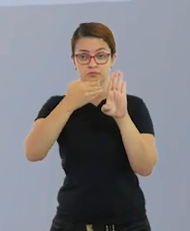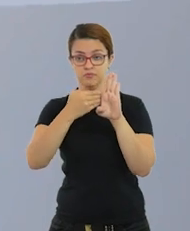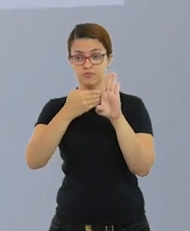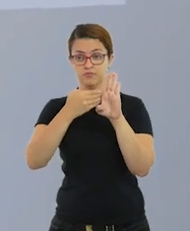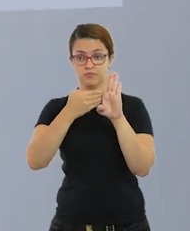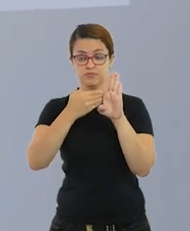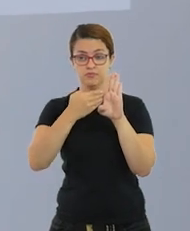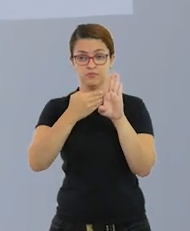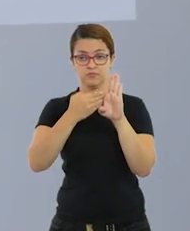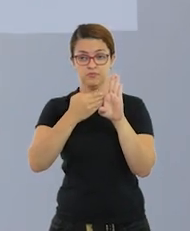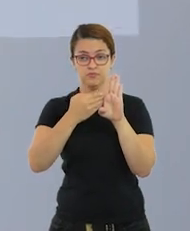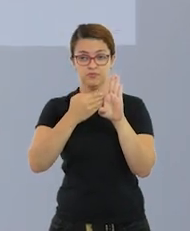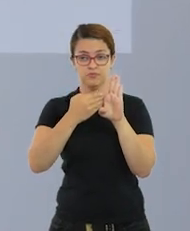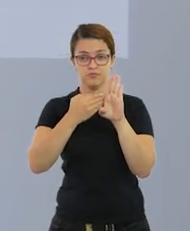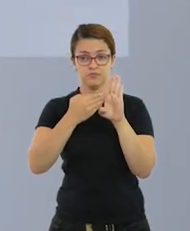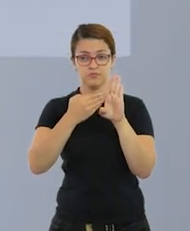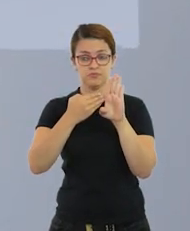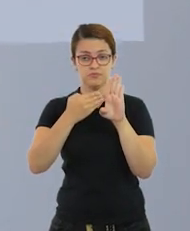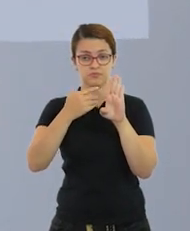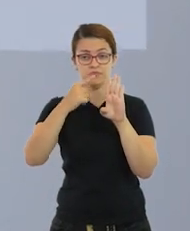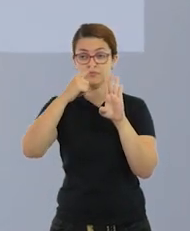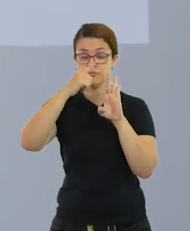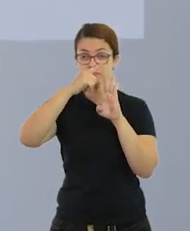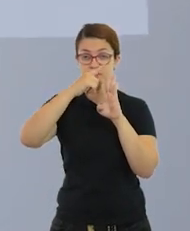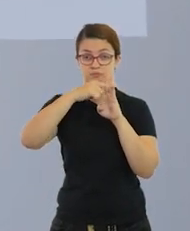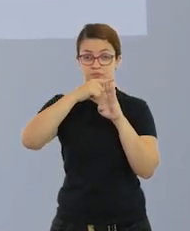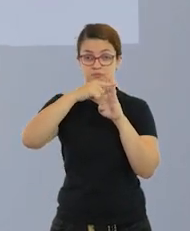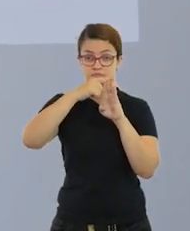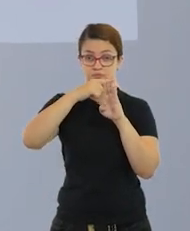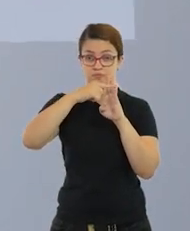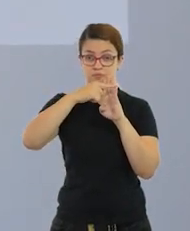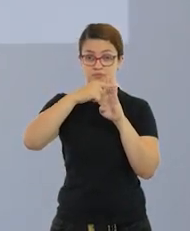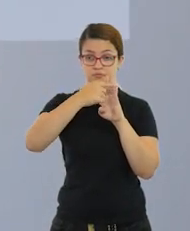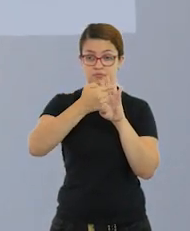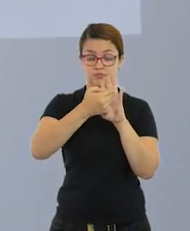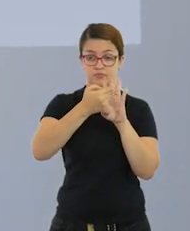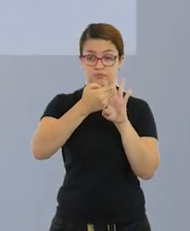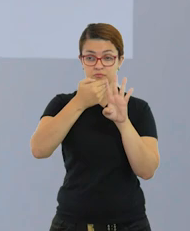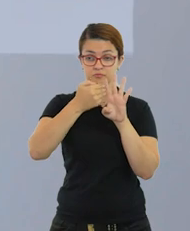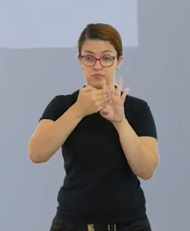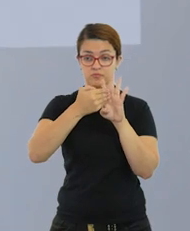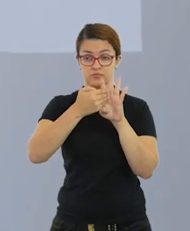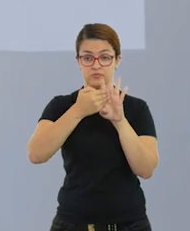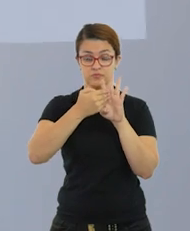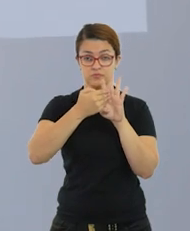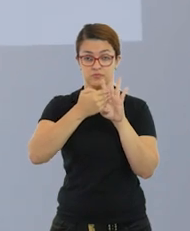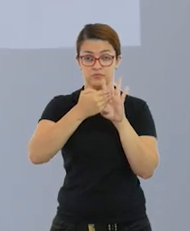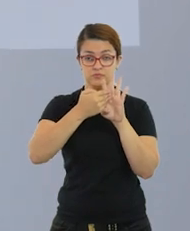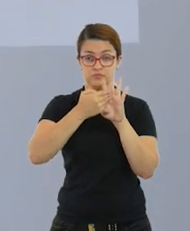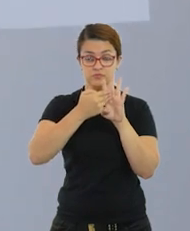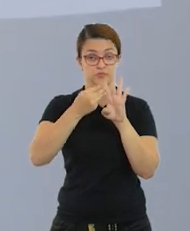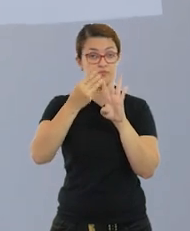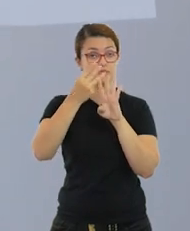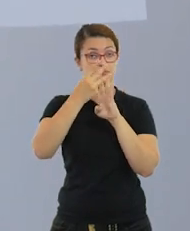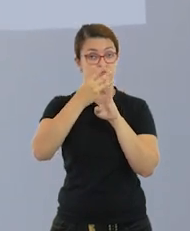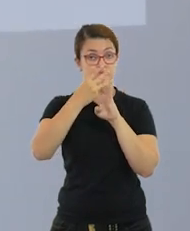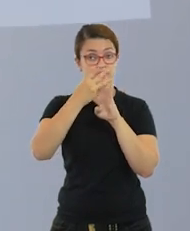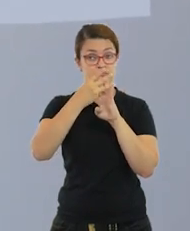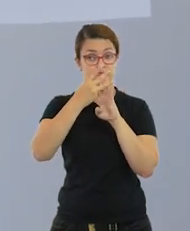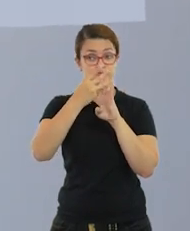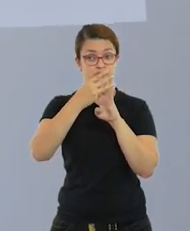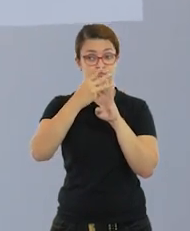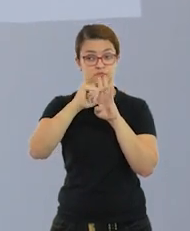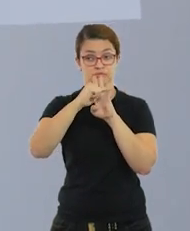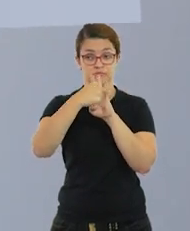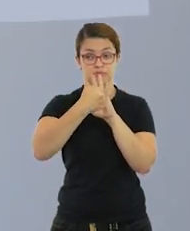da vírgula, está lá na nossa ordem da classe simples e está aqui na unidade representada pelo